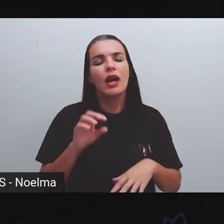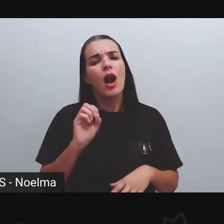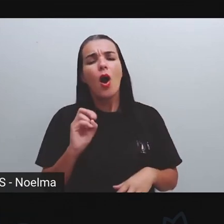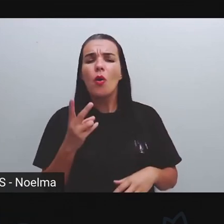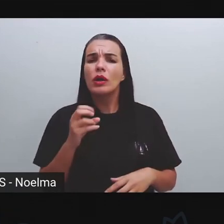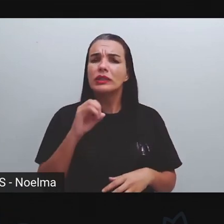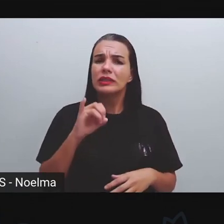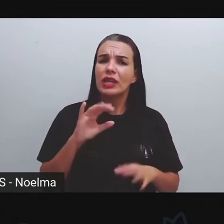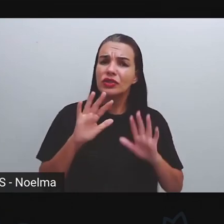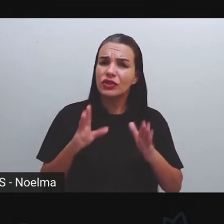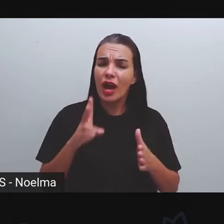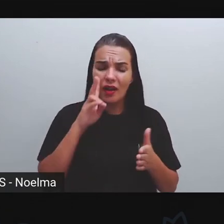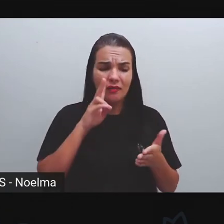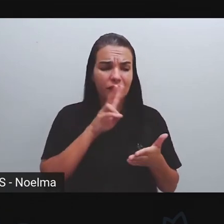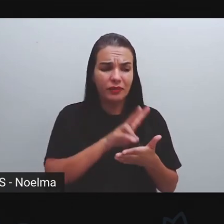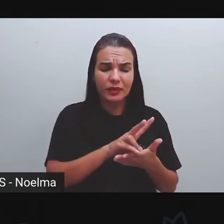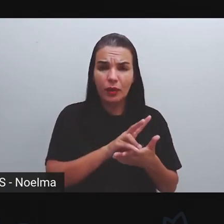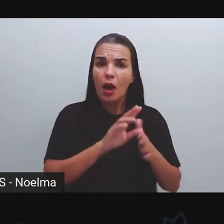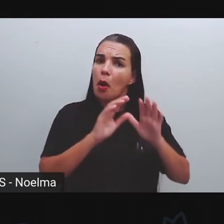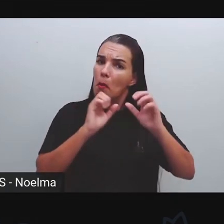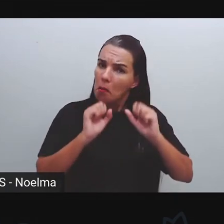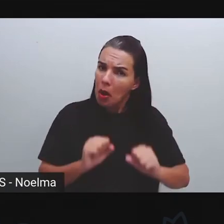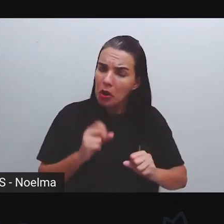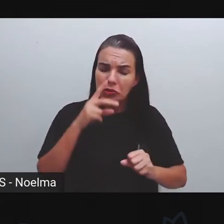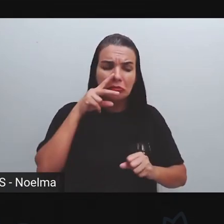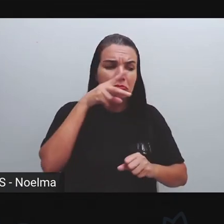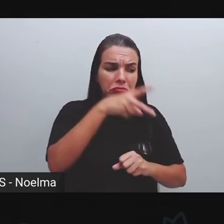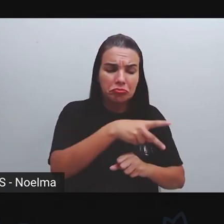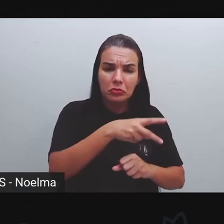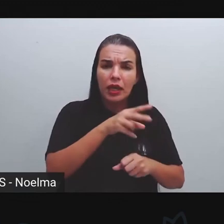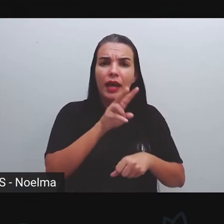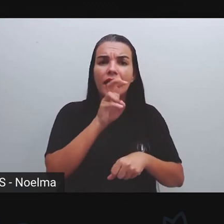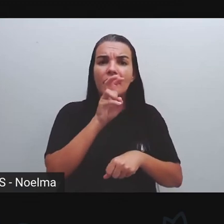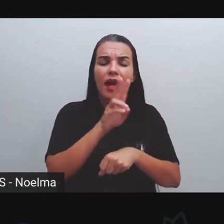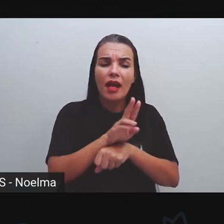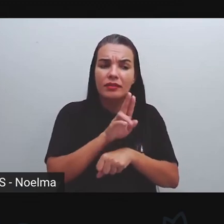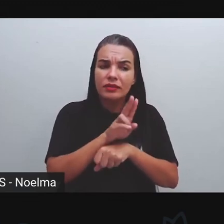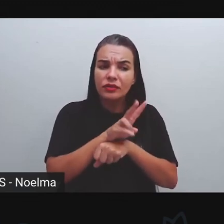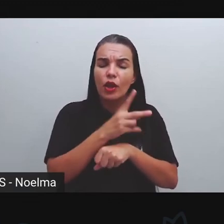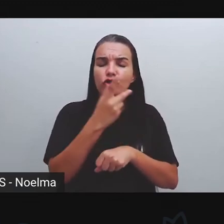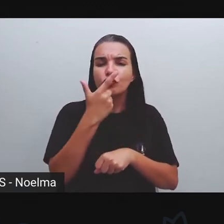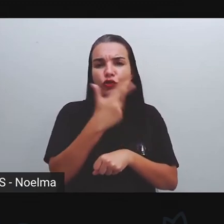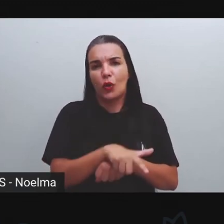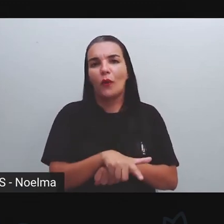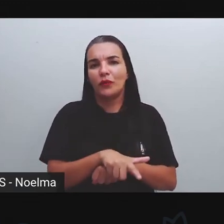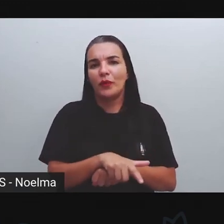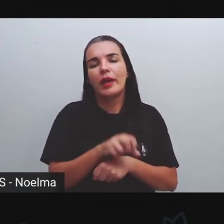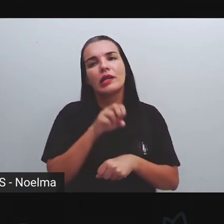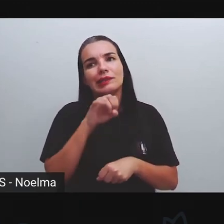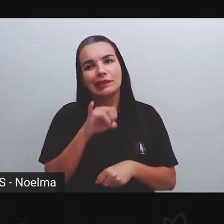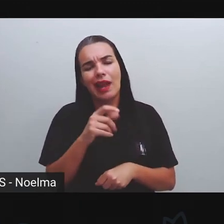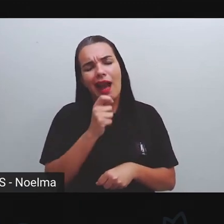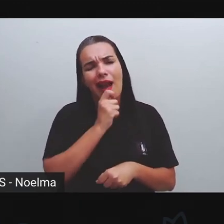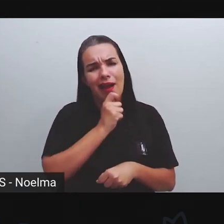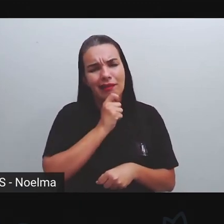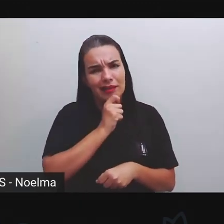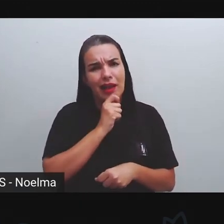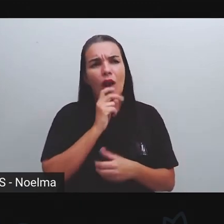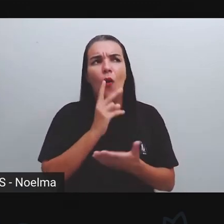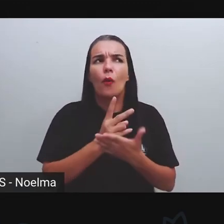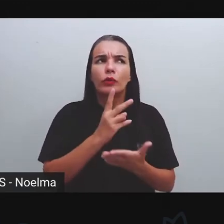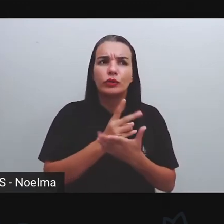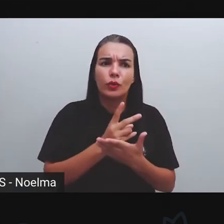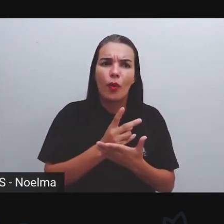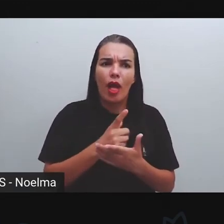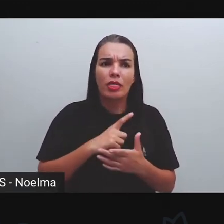que vocês já tenham assistido, mas querem assistir novamente porque ficaram algumas dúvidas ali. Mas, se mesmo assim, assistir